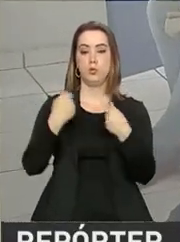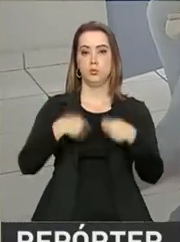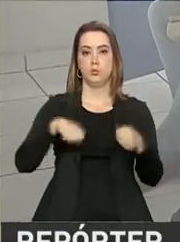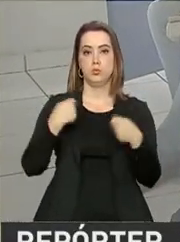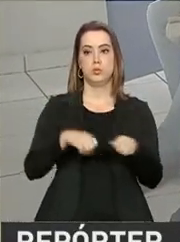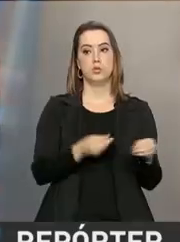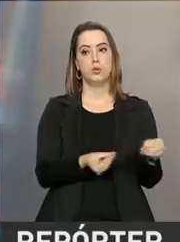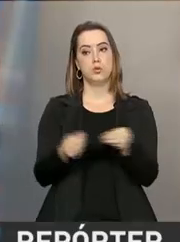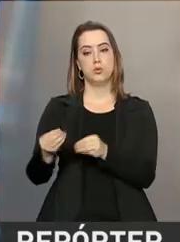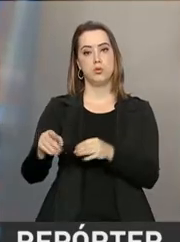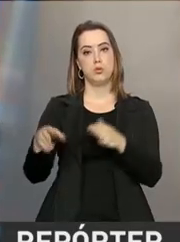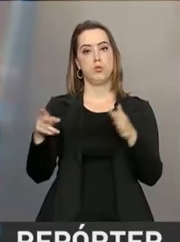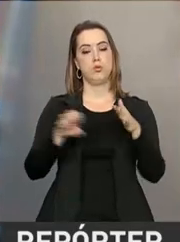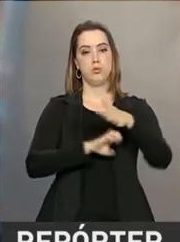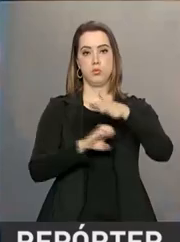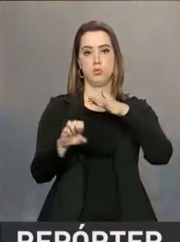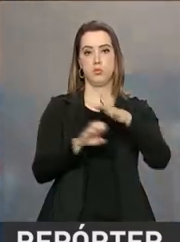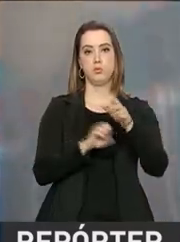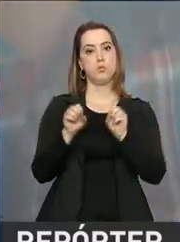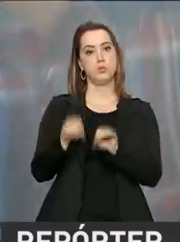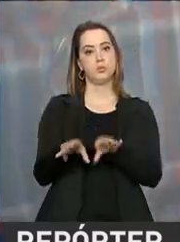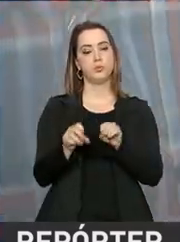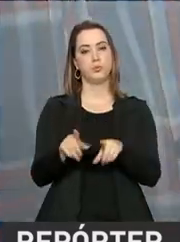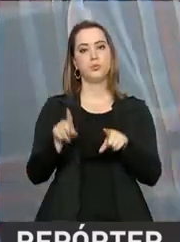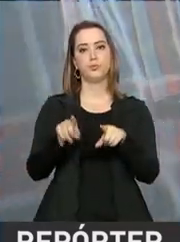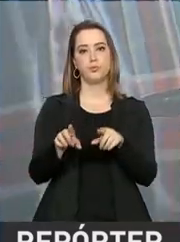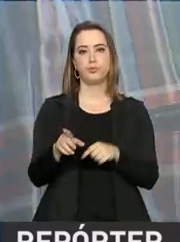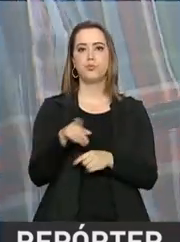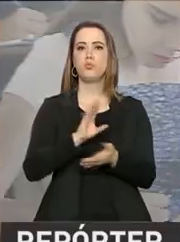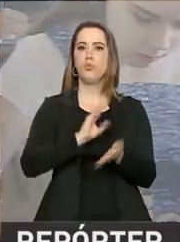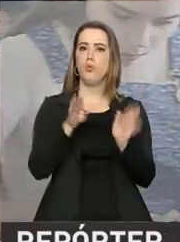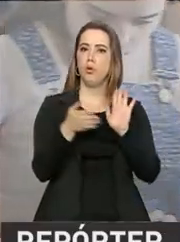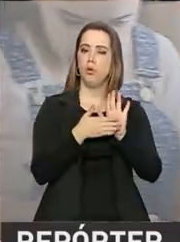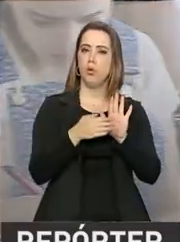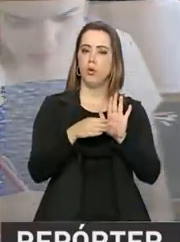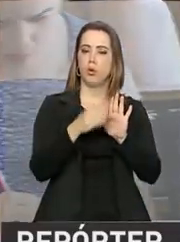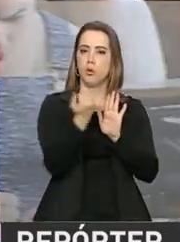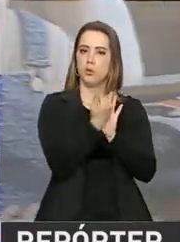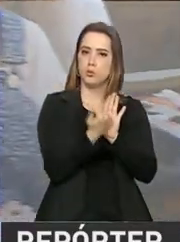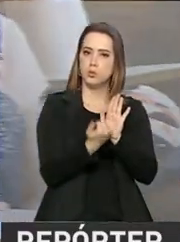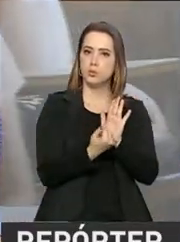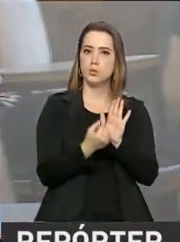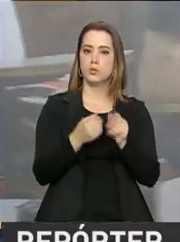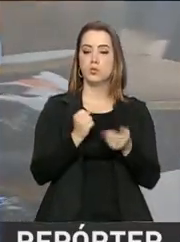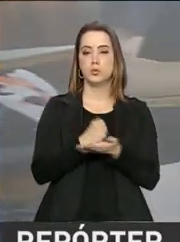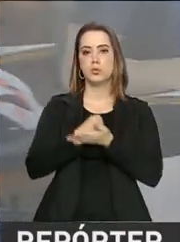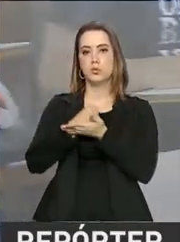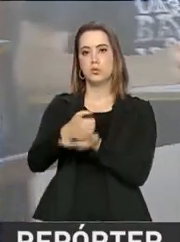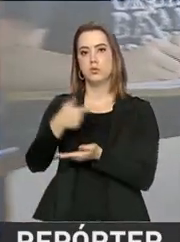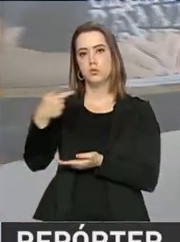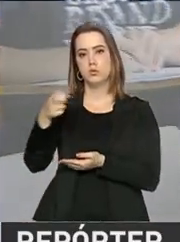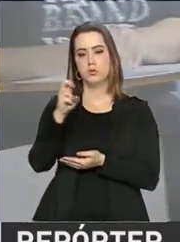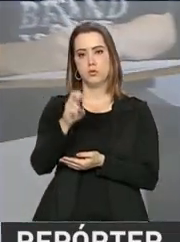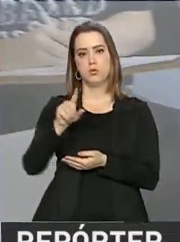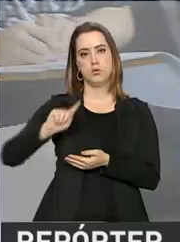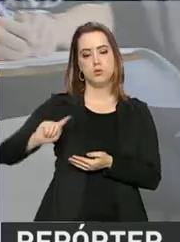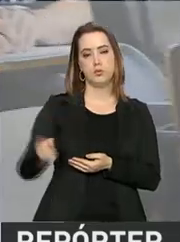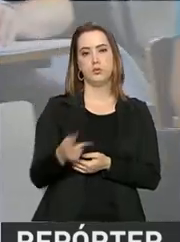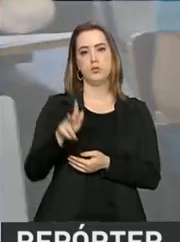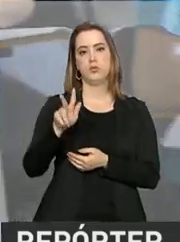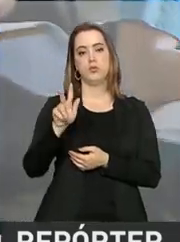ensino e assinar o contrato no banco. O programa ofereceu 75 mil vagas com prioridade para os cursos nas áreas de saúde,